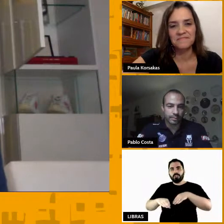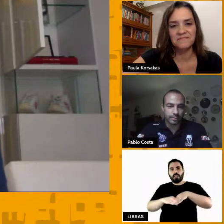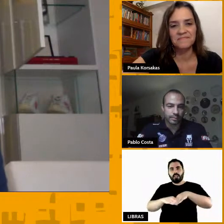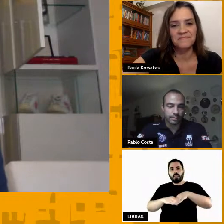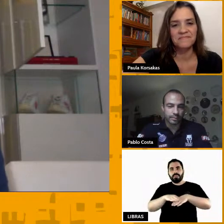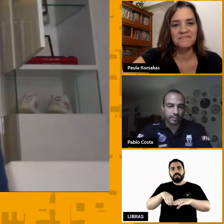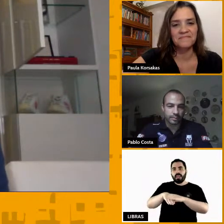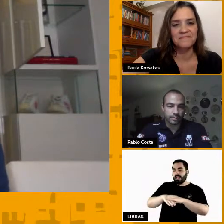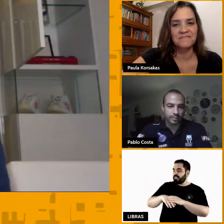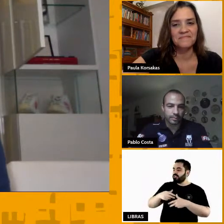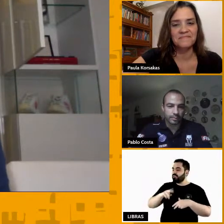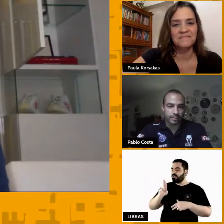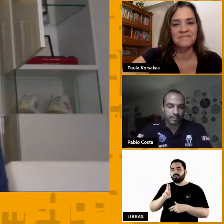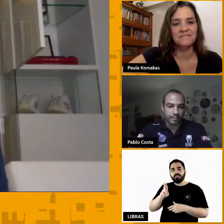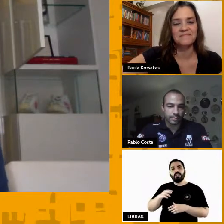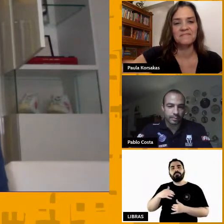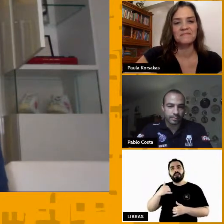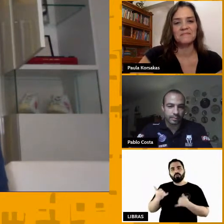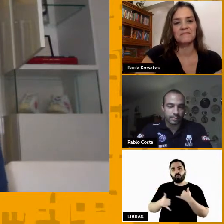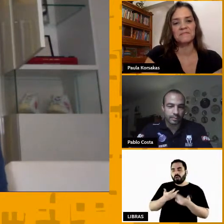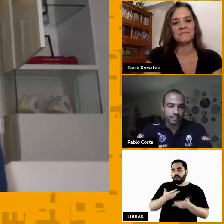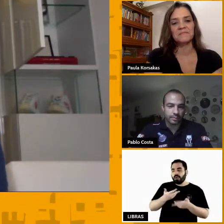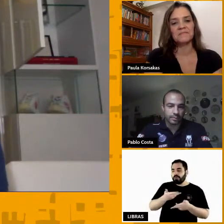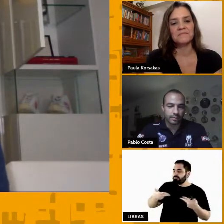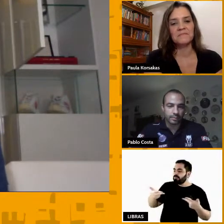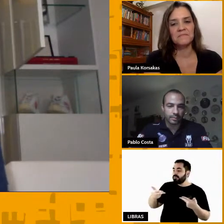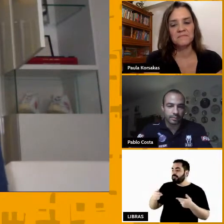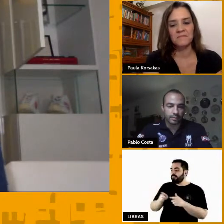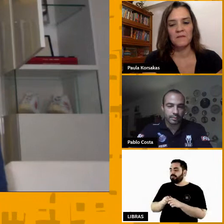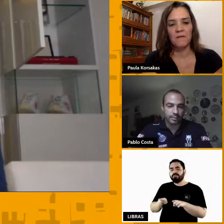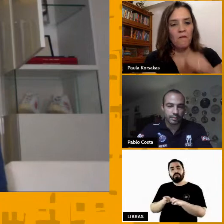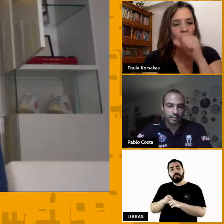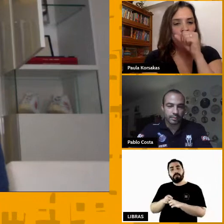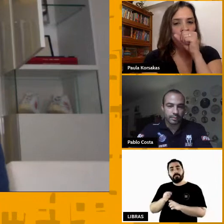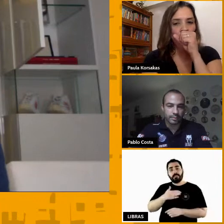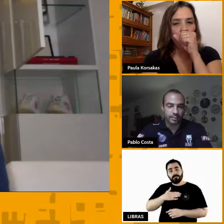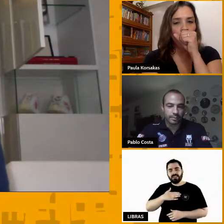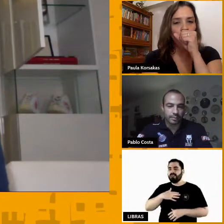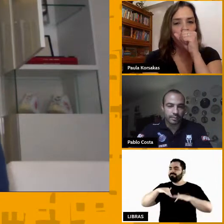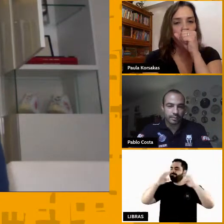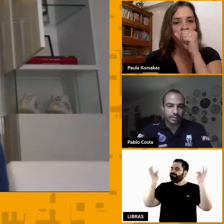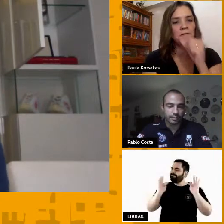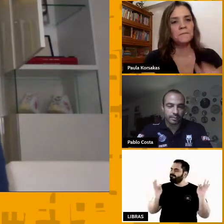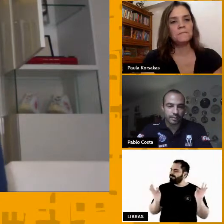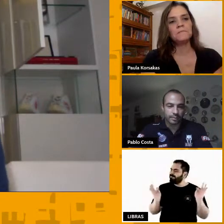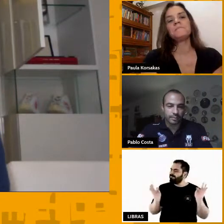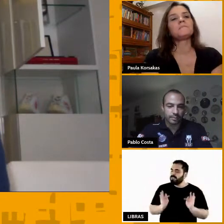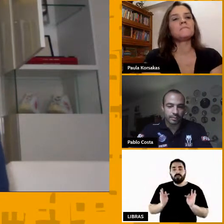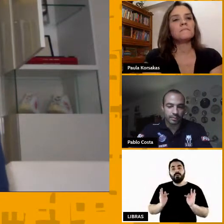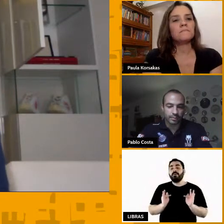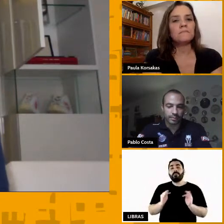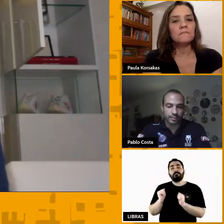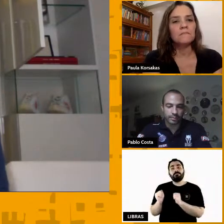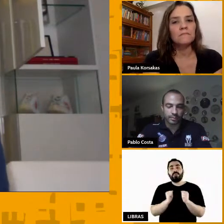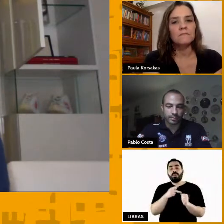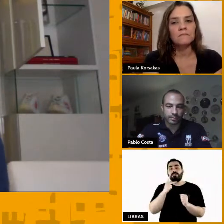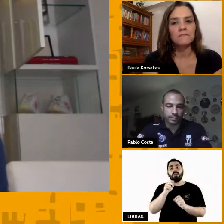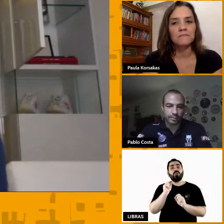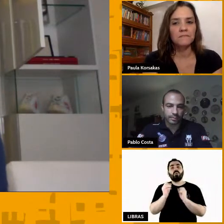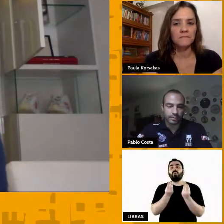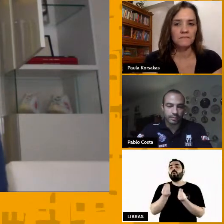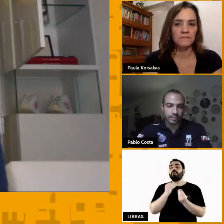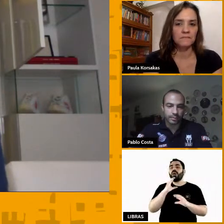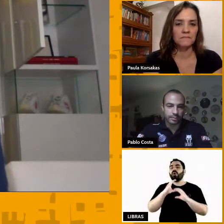as minhas lives aqui. E para mim é uma alegria enorme a gente poder falar o quanto a comunicação é importante.